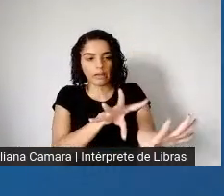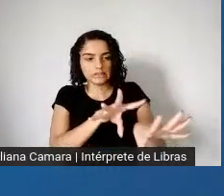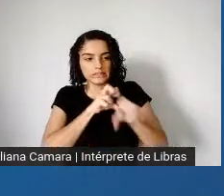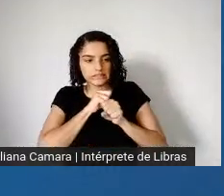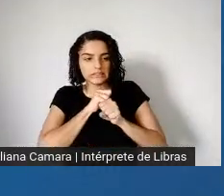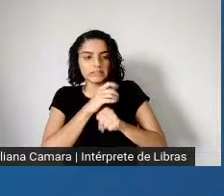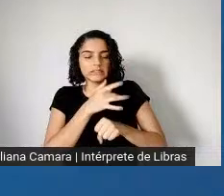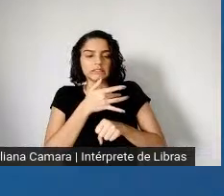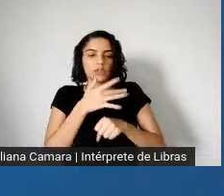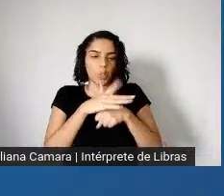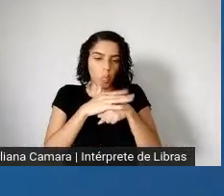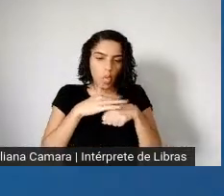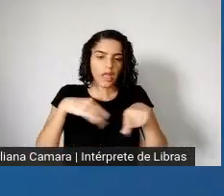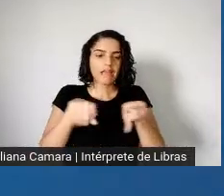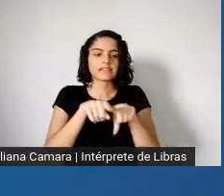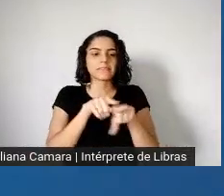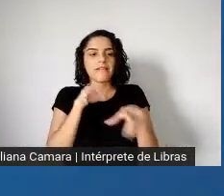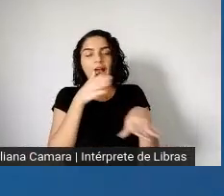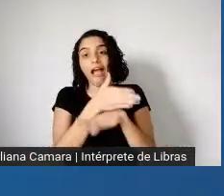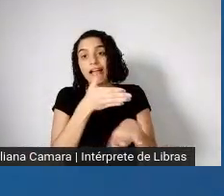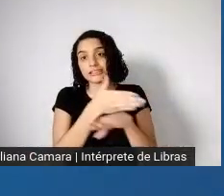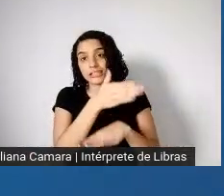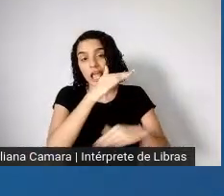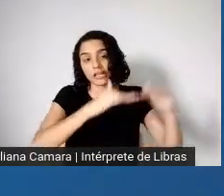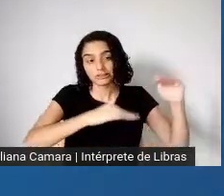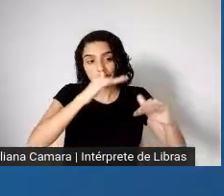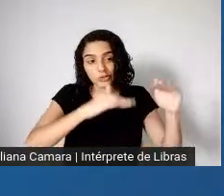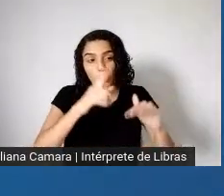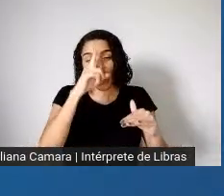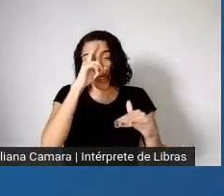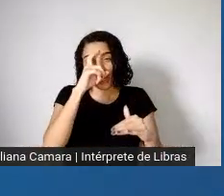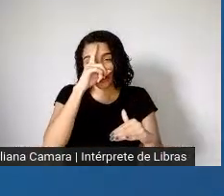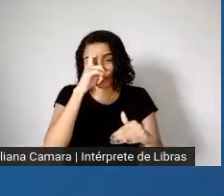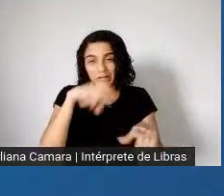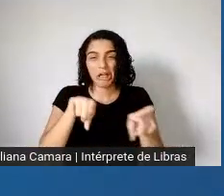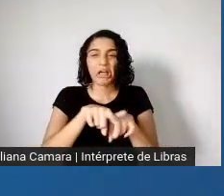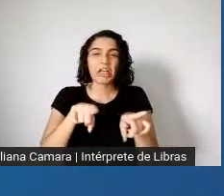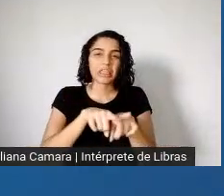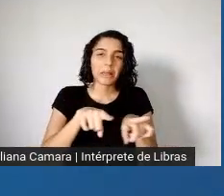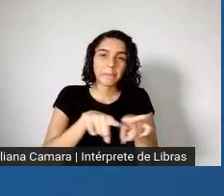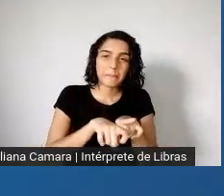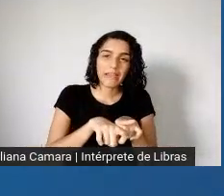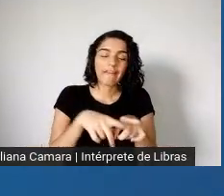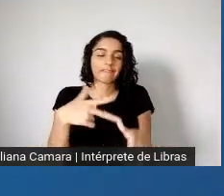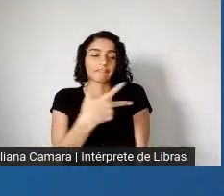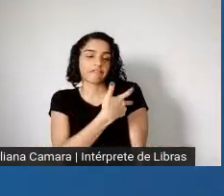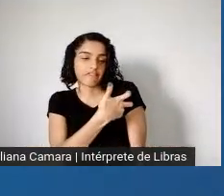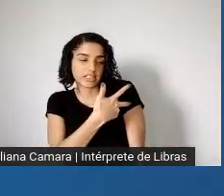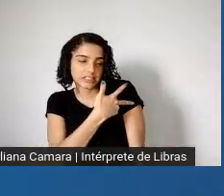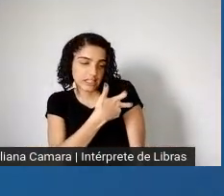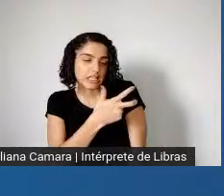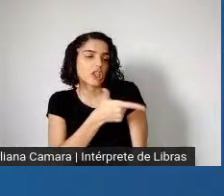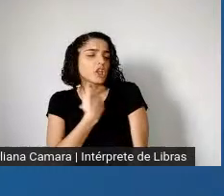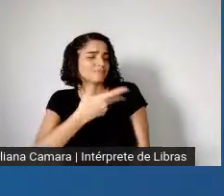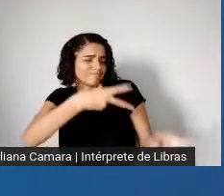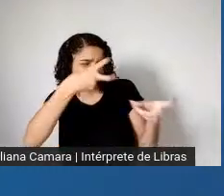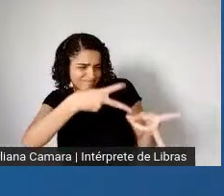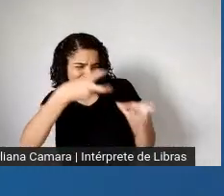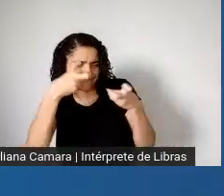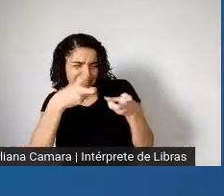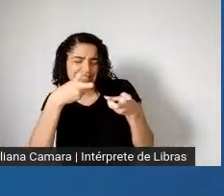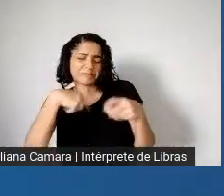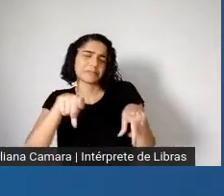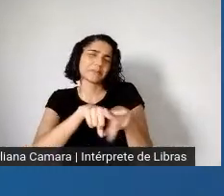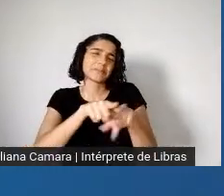desigual ao cuidado em caso de adoecimento, em relação à testagem, em relação às vacinas, em relação, por exemplo,